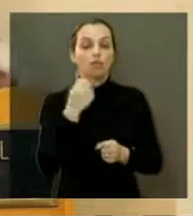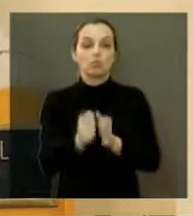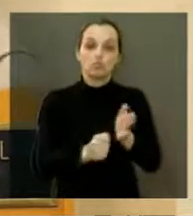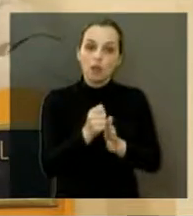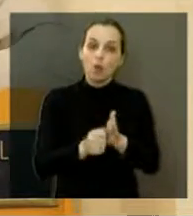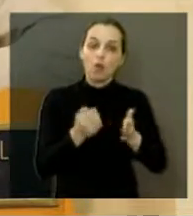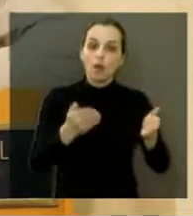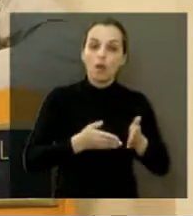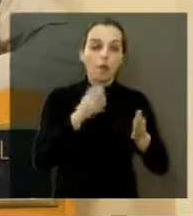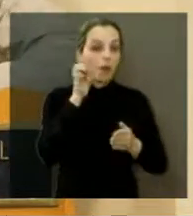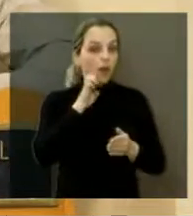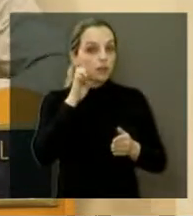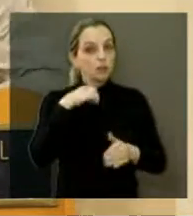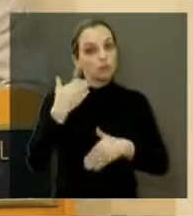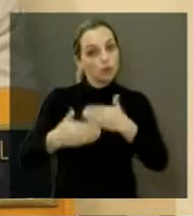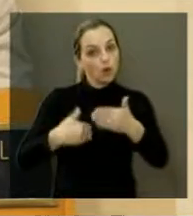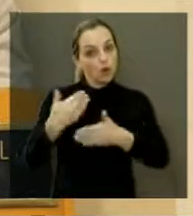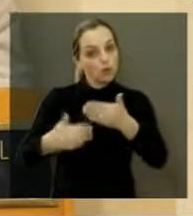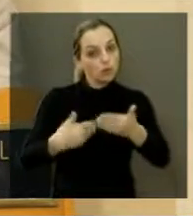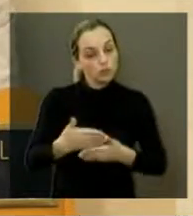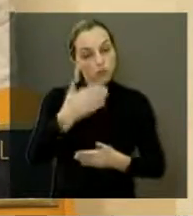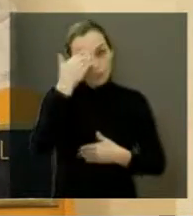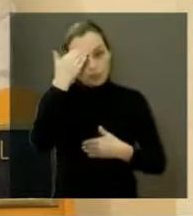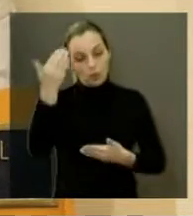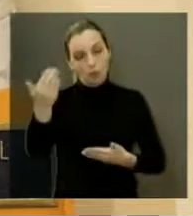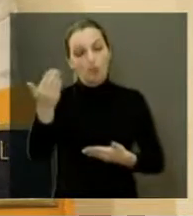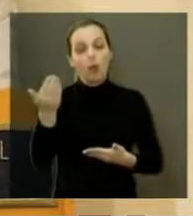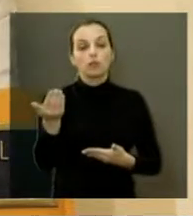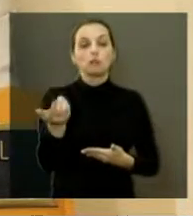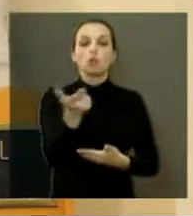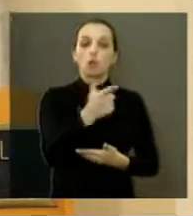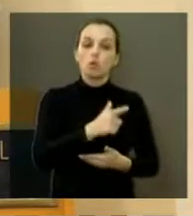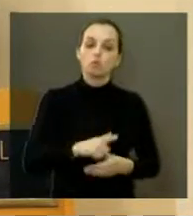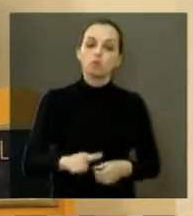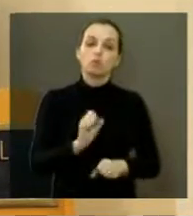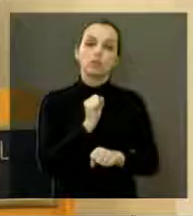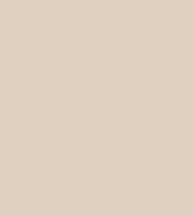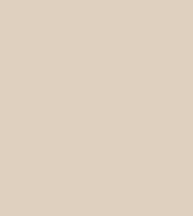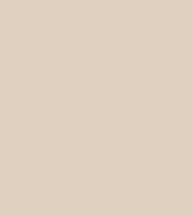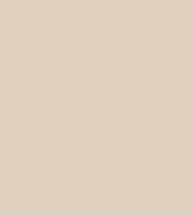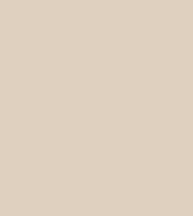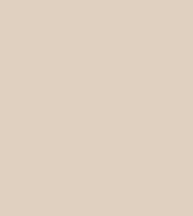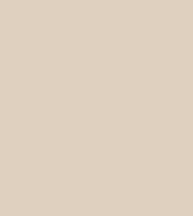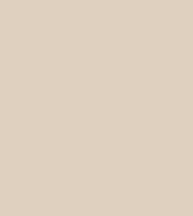isso daí. Muito obrigado e até uma próxima. Ficamos em QAP e QRV, senhor presidente.